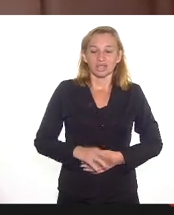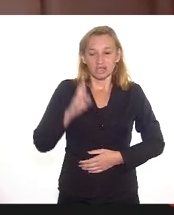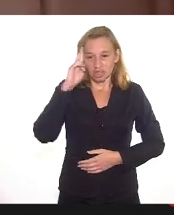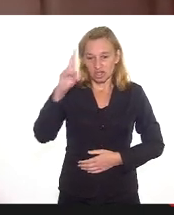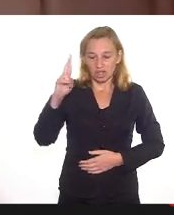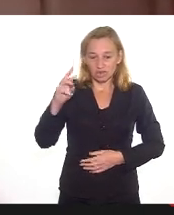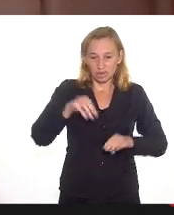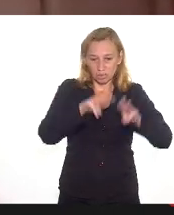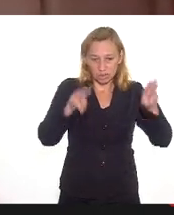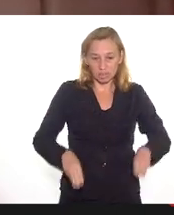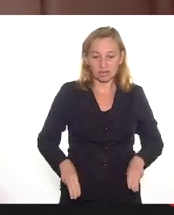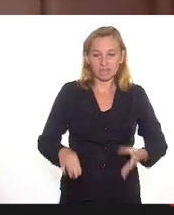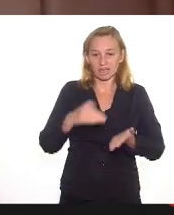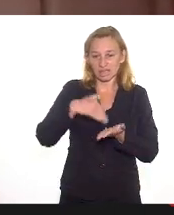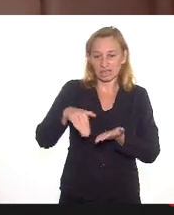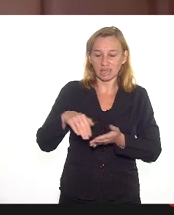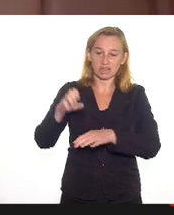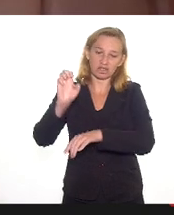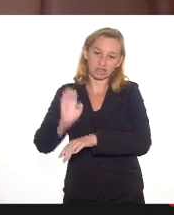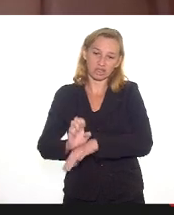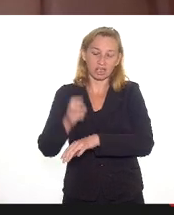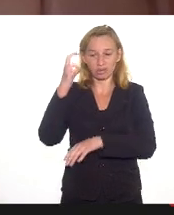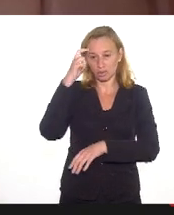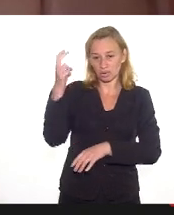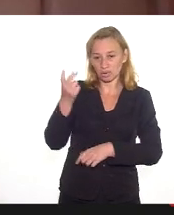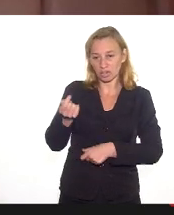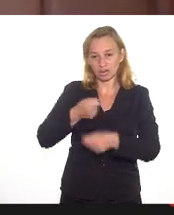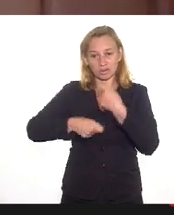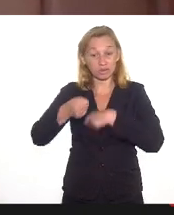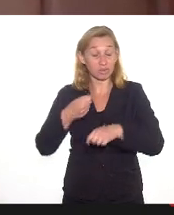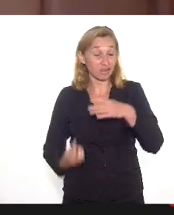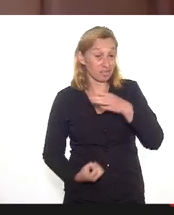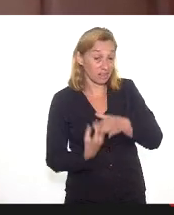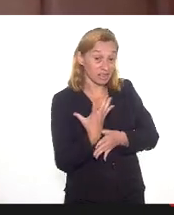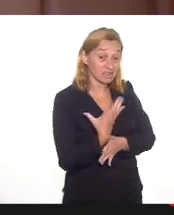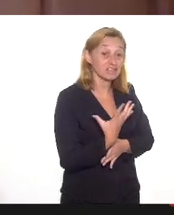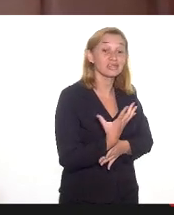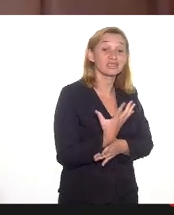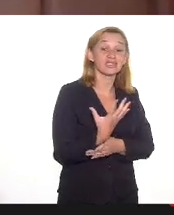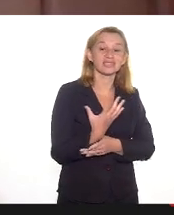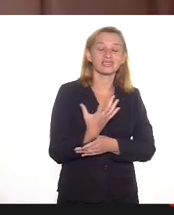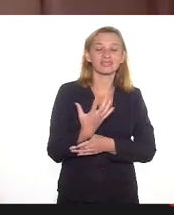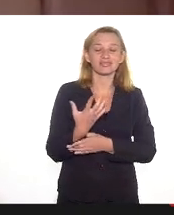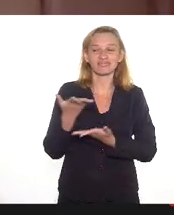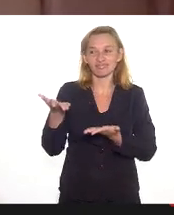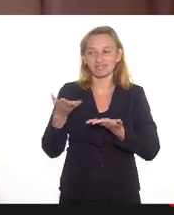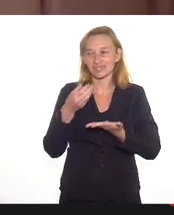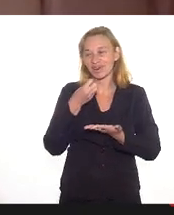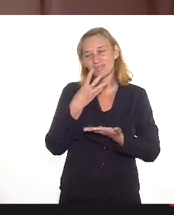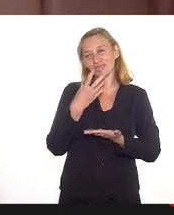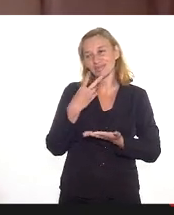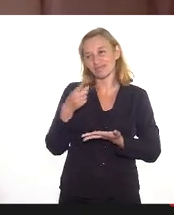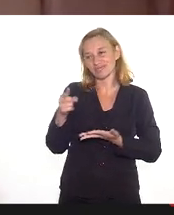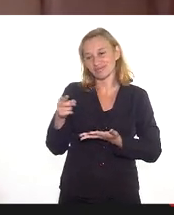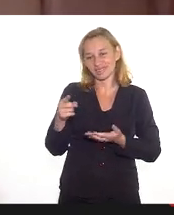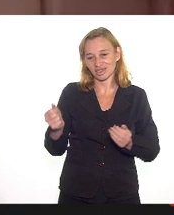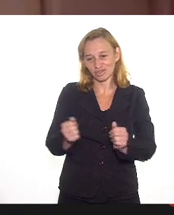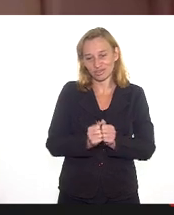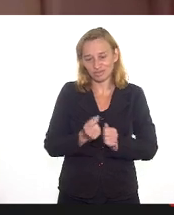da Secretaria de Estado de Cultura e Economia Criativa. Importante, Luciene, ter você aqui conosco.